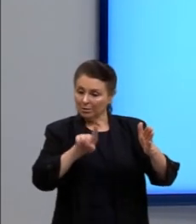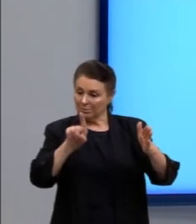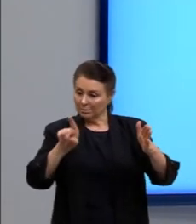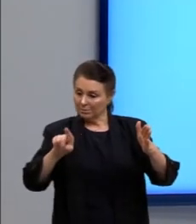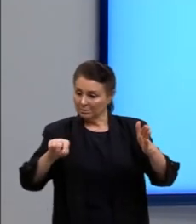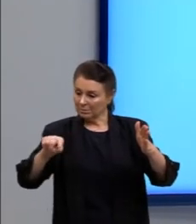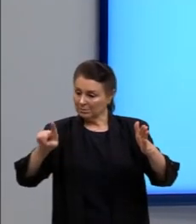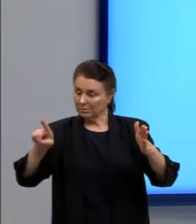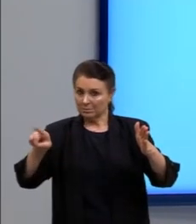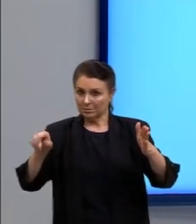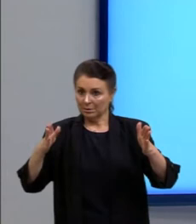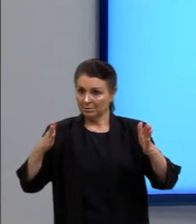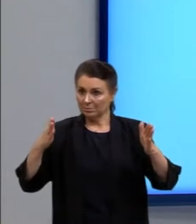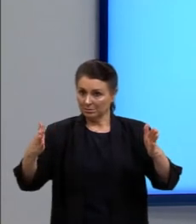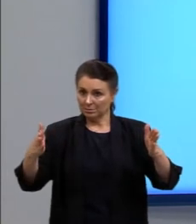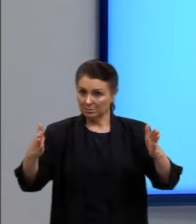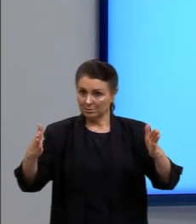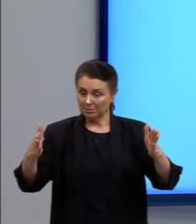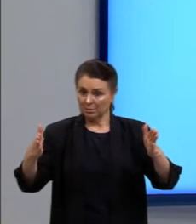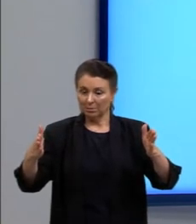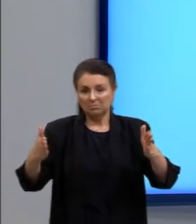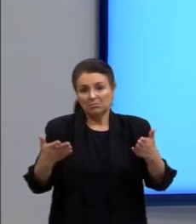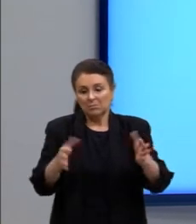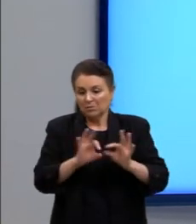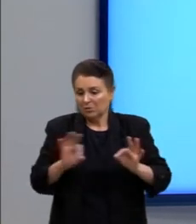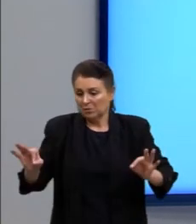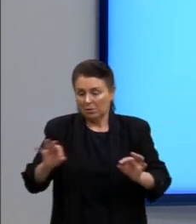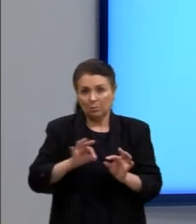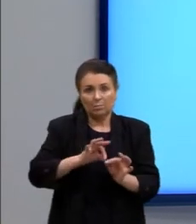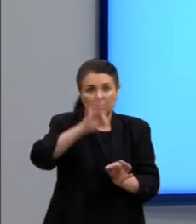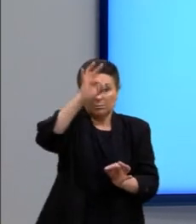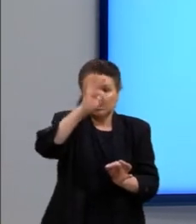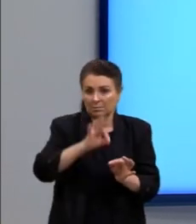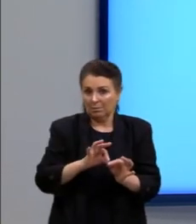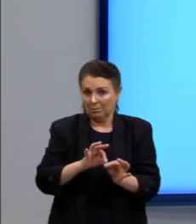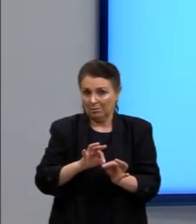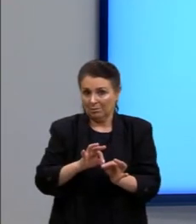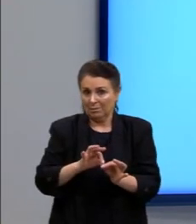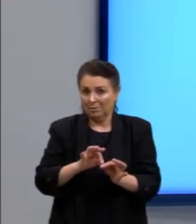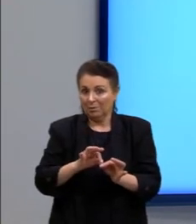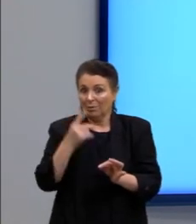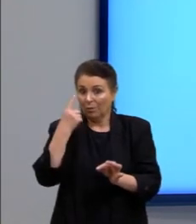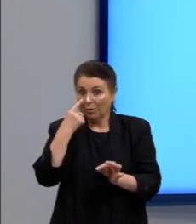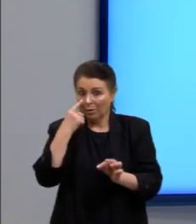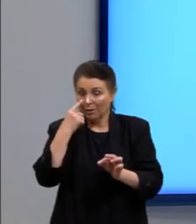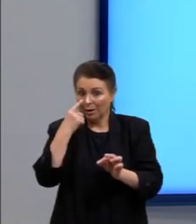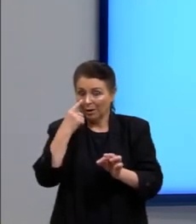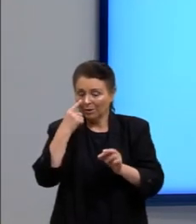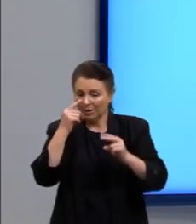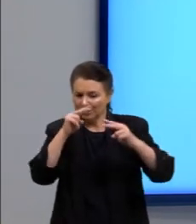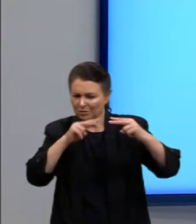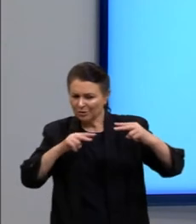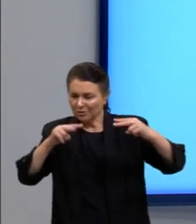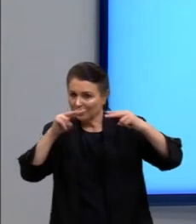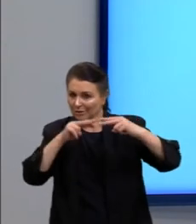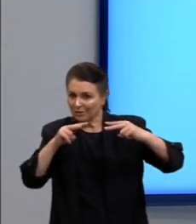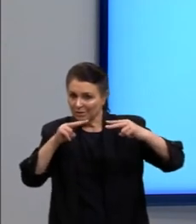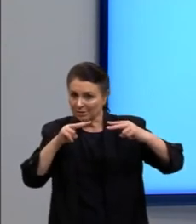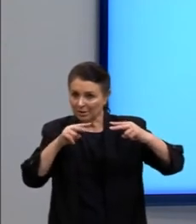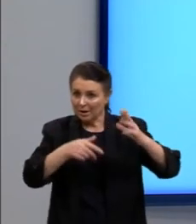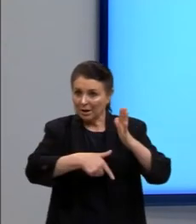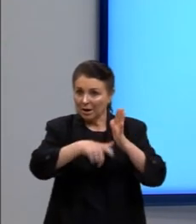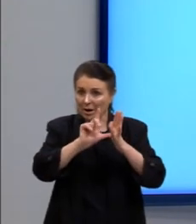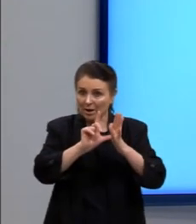importa a direção que a gente está falando se ela é horizontal ou vertical, mas a gente visualiza aqui, ó, que antes ela estava em várias direções.